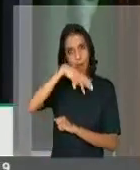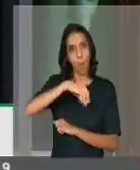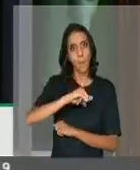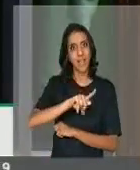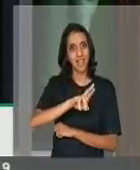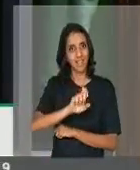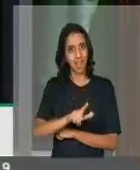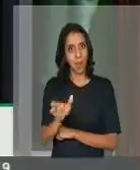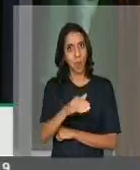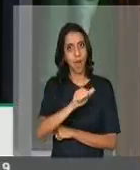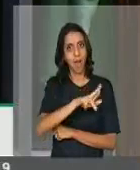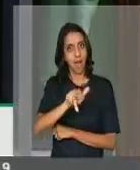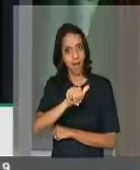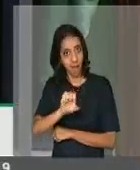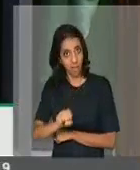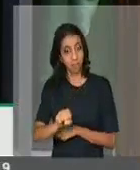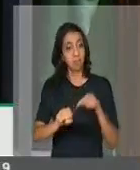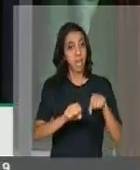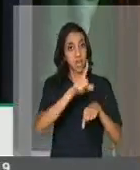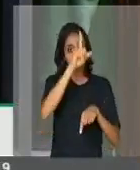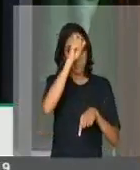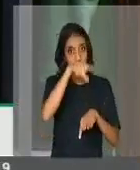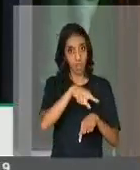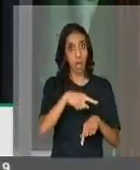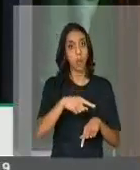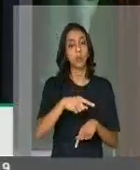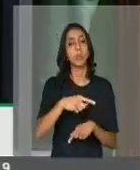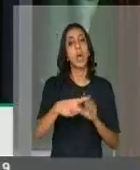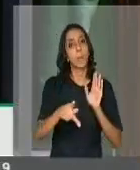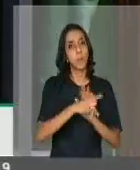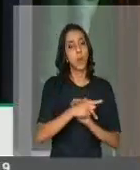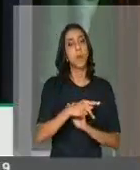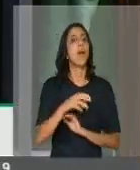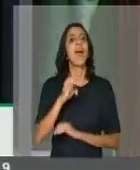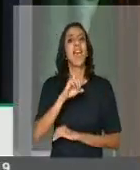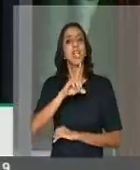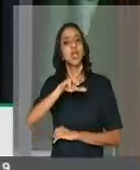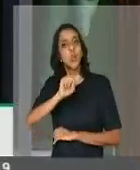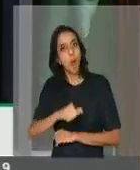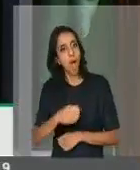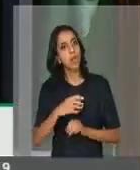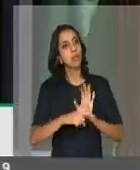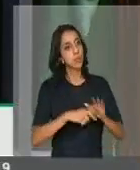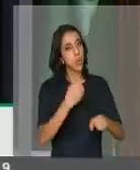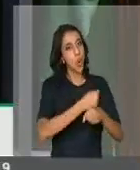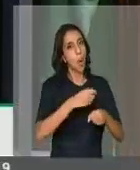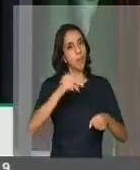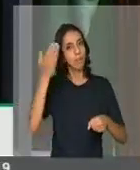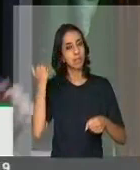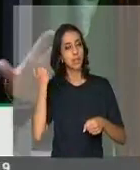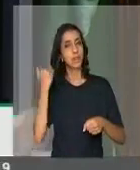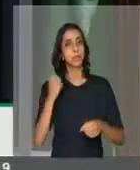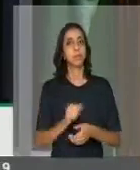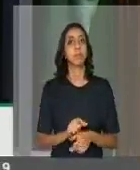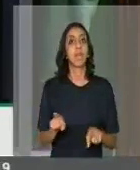na região. O hospital esse, construído por Eduardo Campos, e a UPA 24 horas de Igarassu,